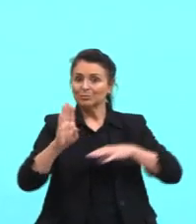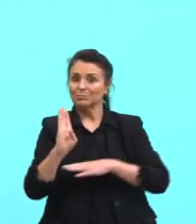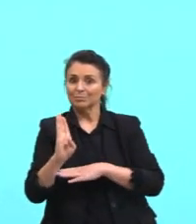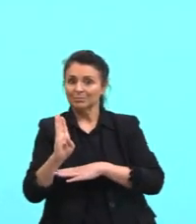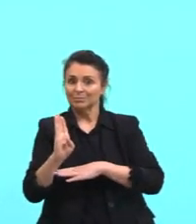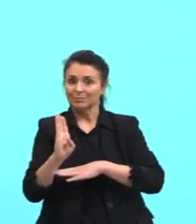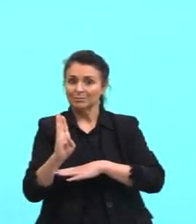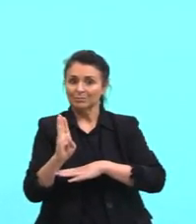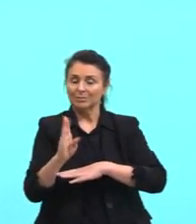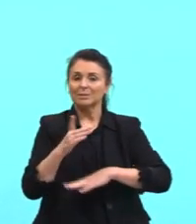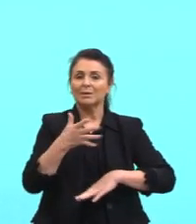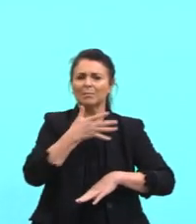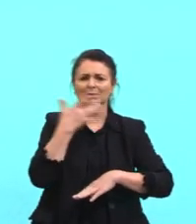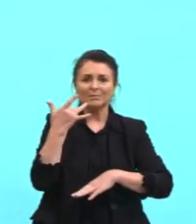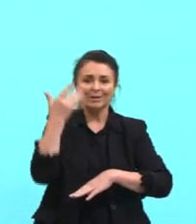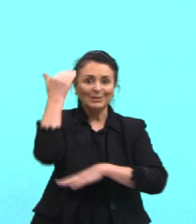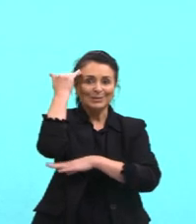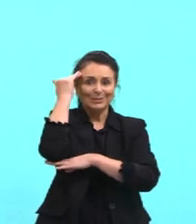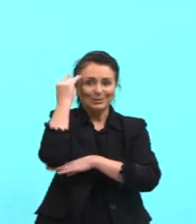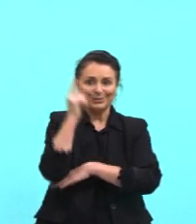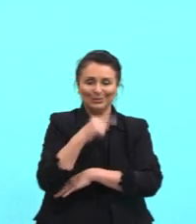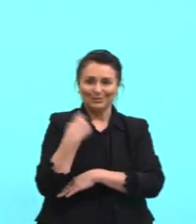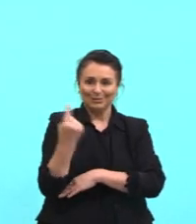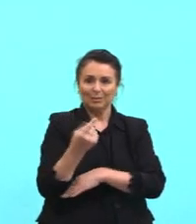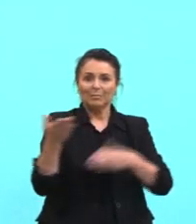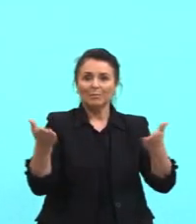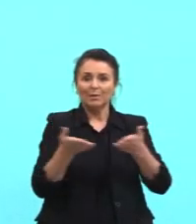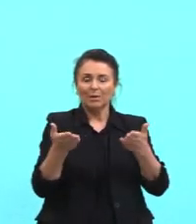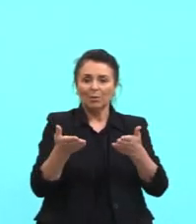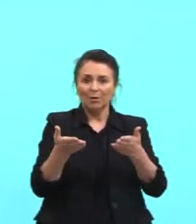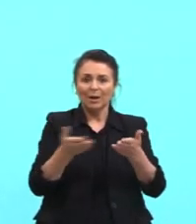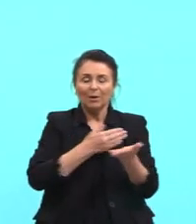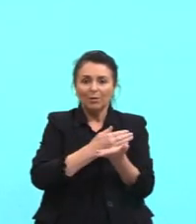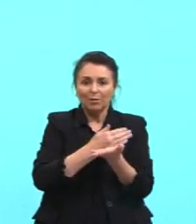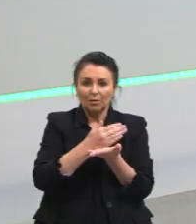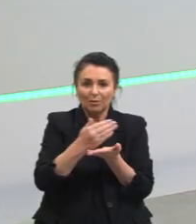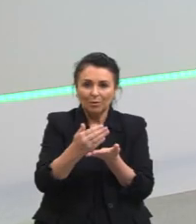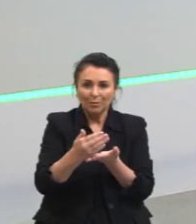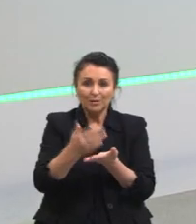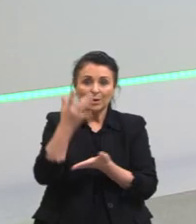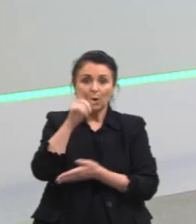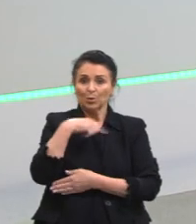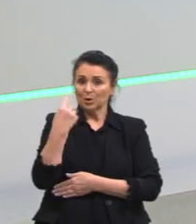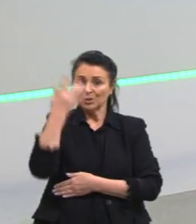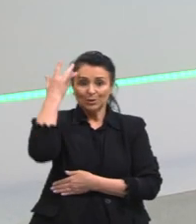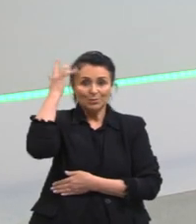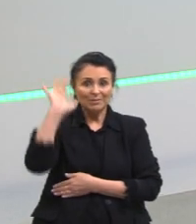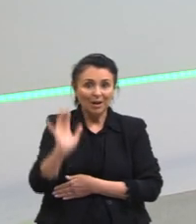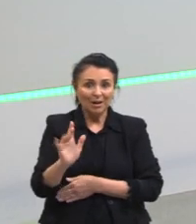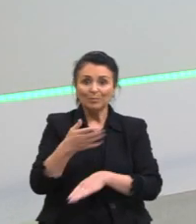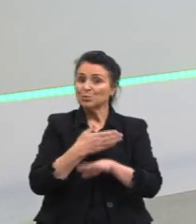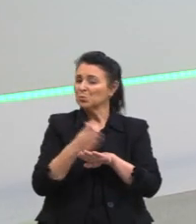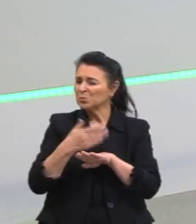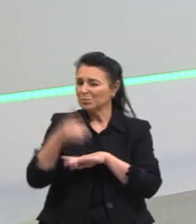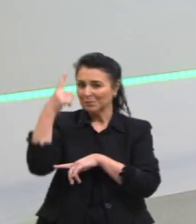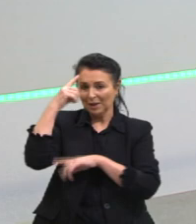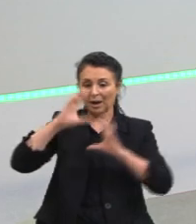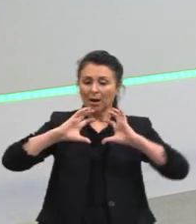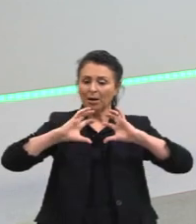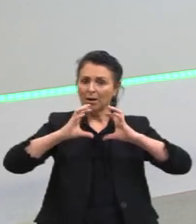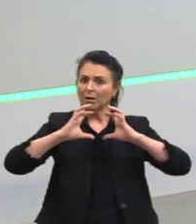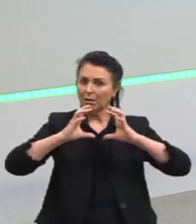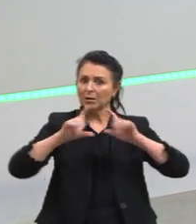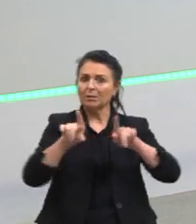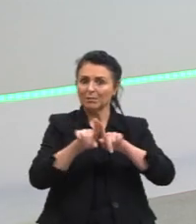Isso é mais fácil da gente pensar. Só que agora que vem o que a gente não está acostumado a pensar. Que a bola também